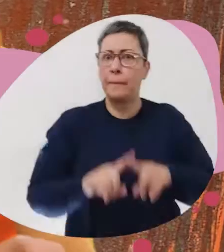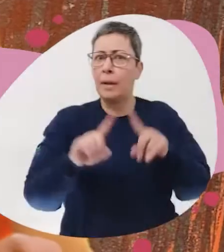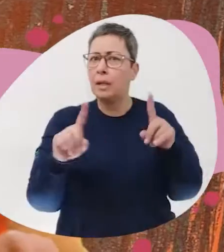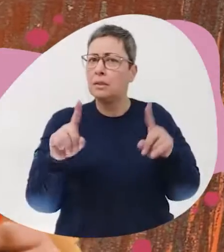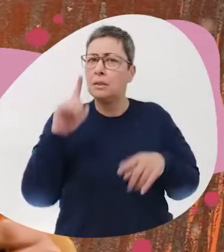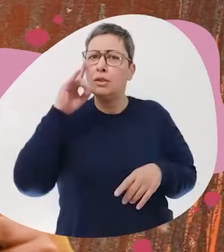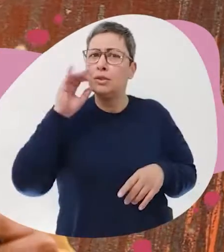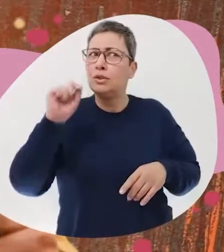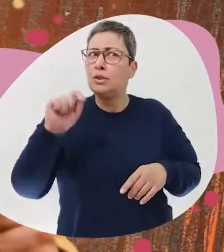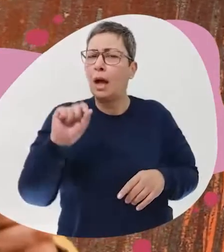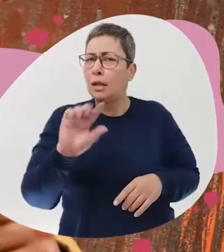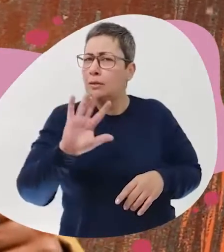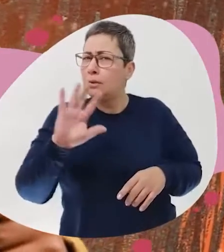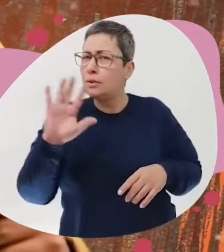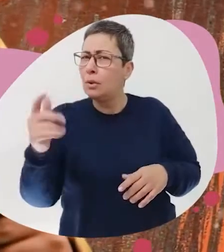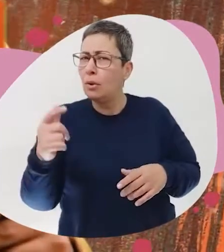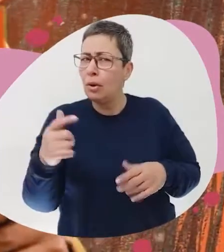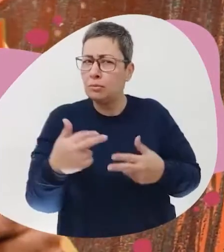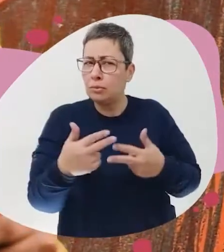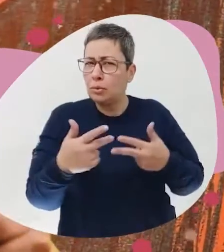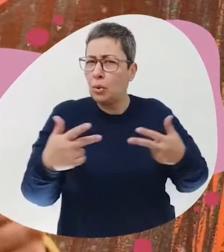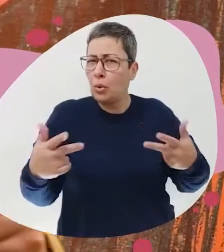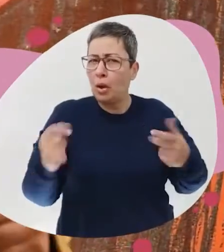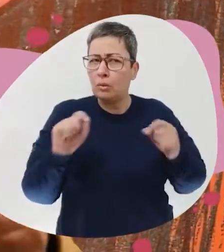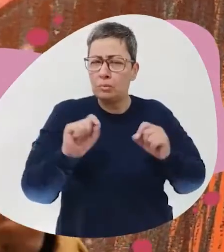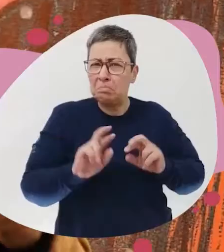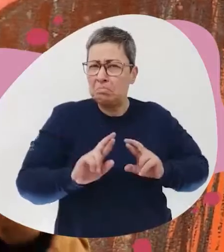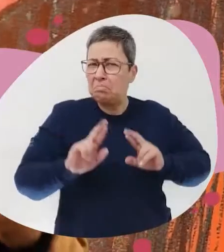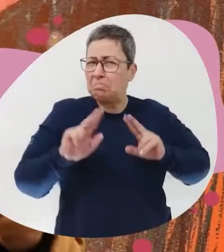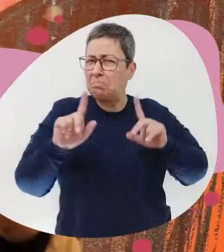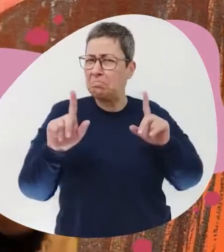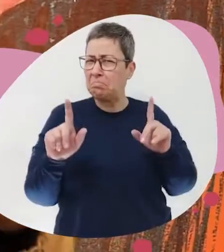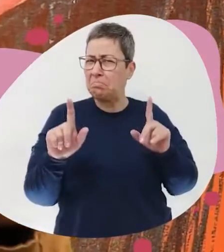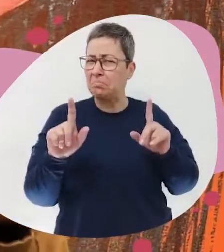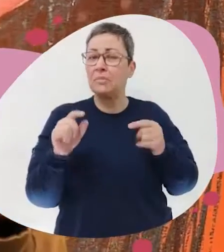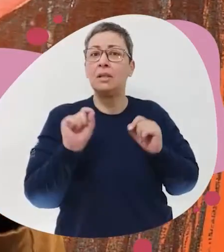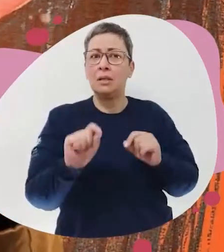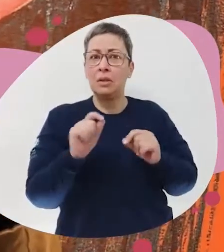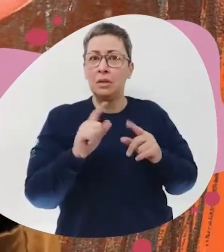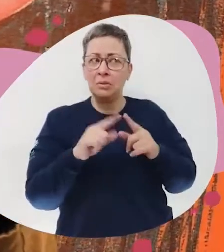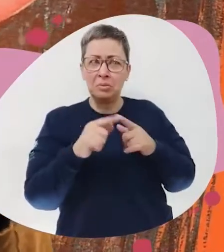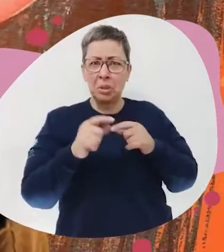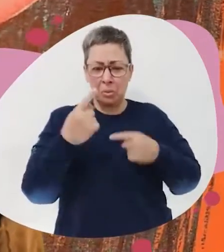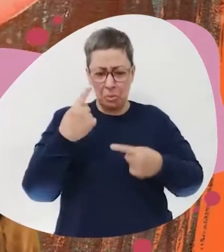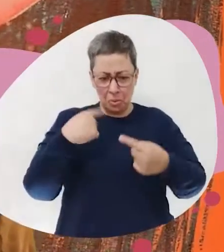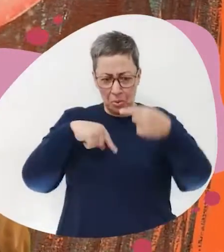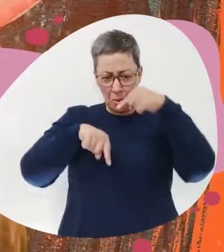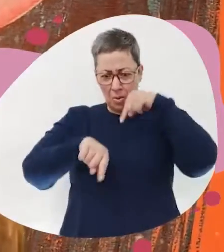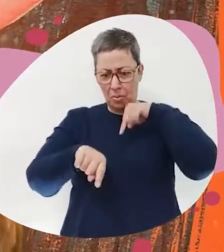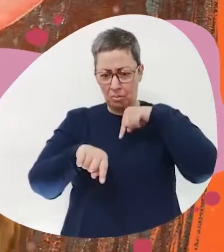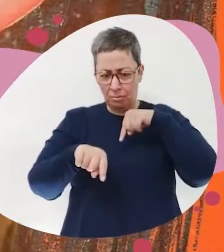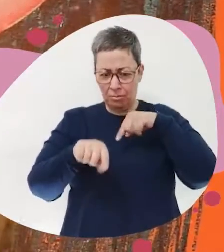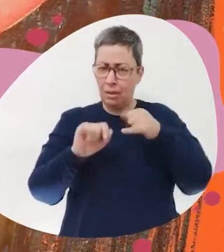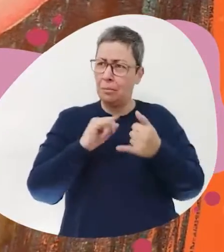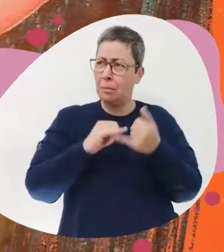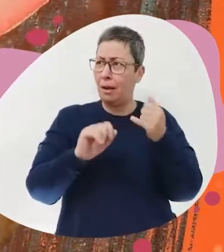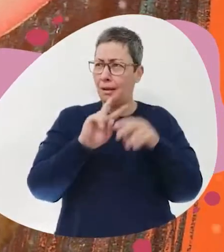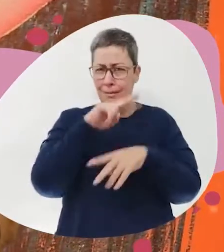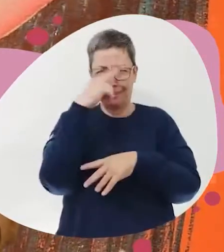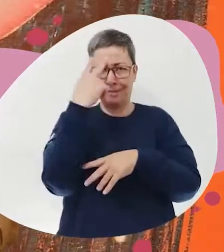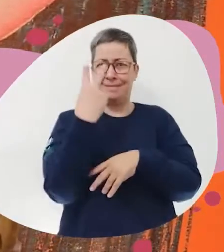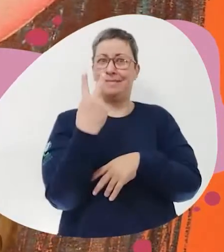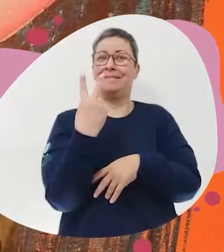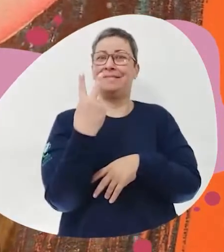Mas naquele dia as coisas aconteceram de um jeito tão diferente, tão ao contrário, tão